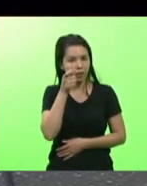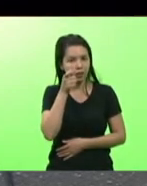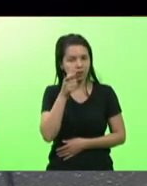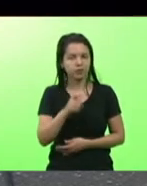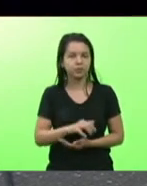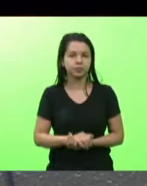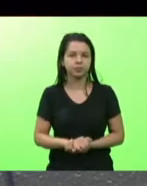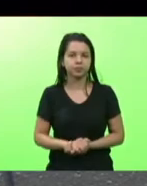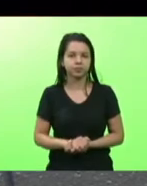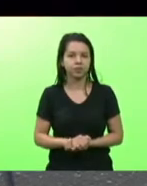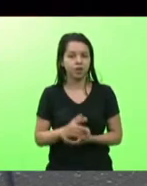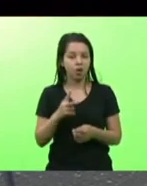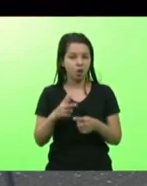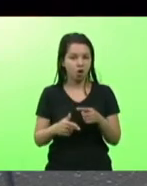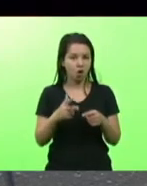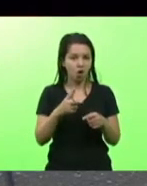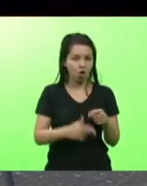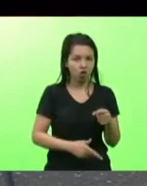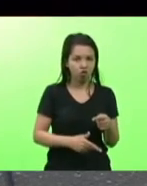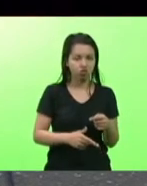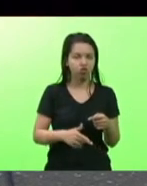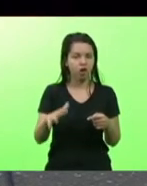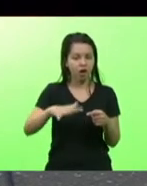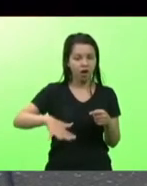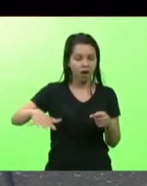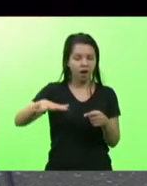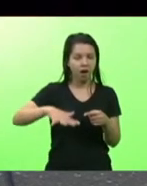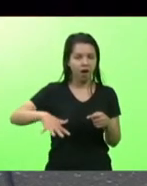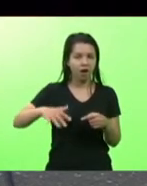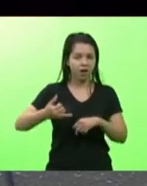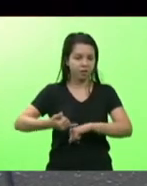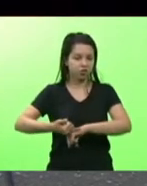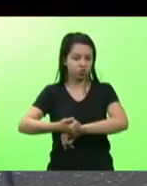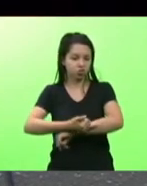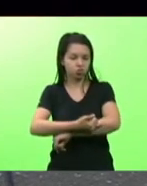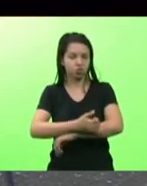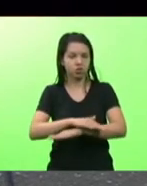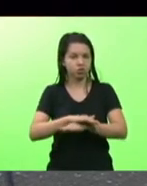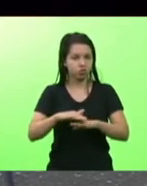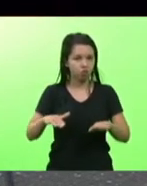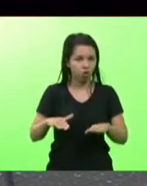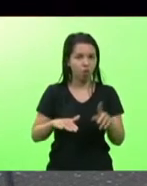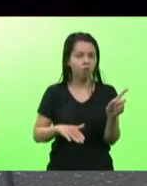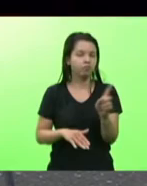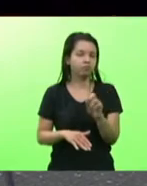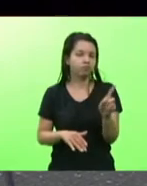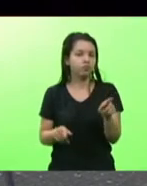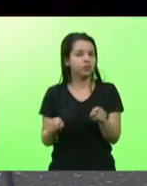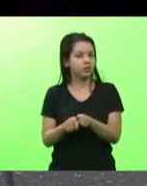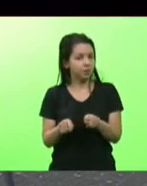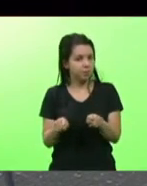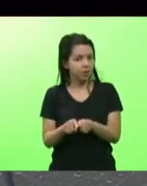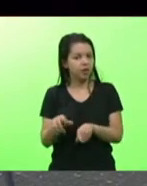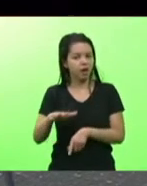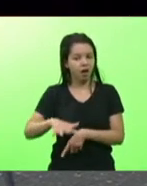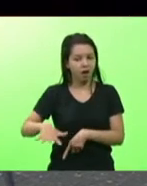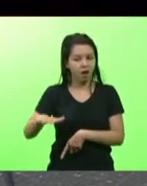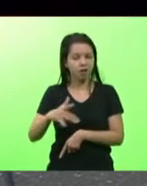esses cortes não apenas na área de infraestrutura bem como na saúde